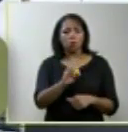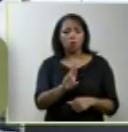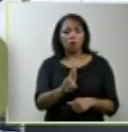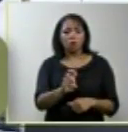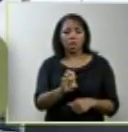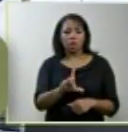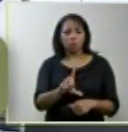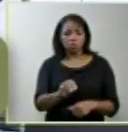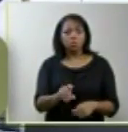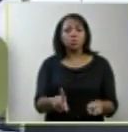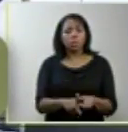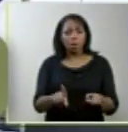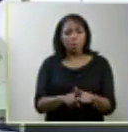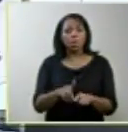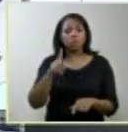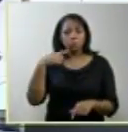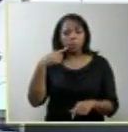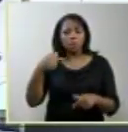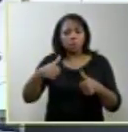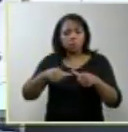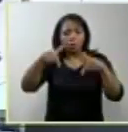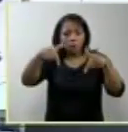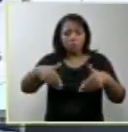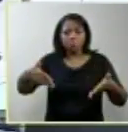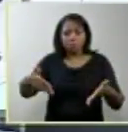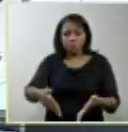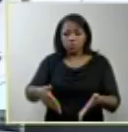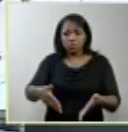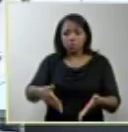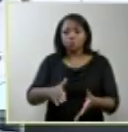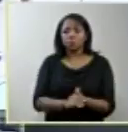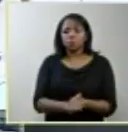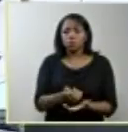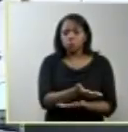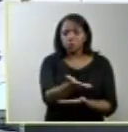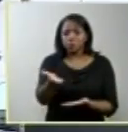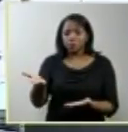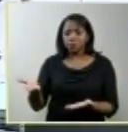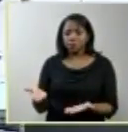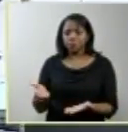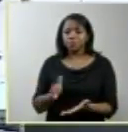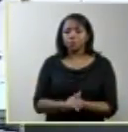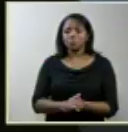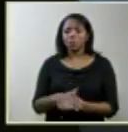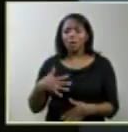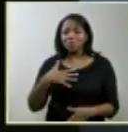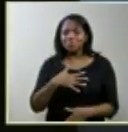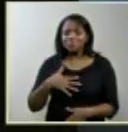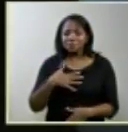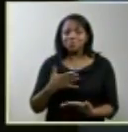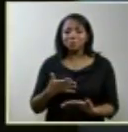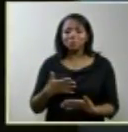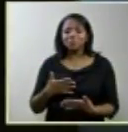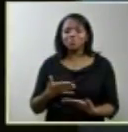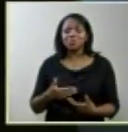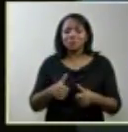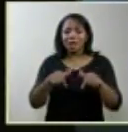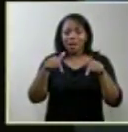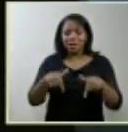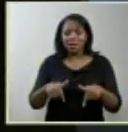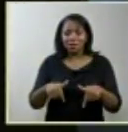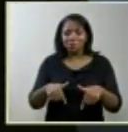os deputados que estão aqui presentes a todos vocês é um imenso prazer participar dessa audiência